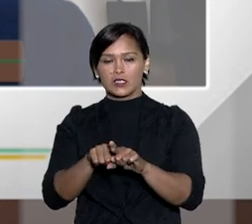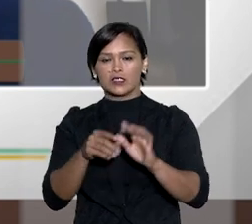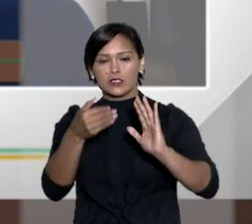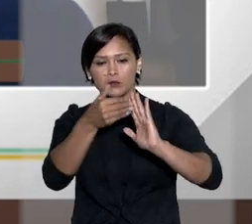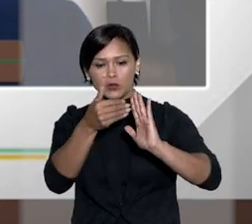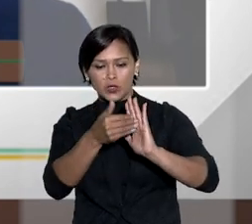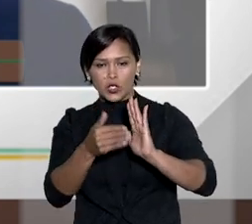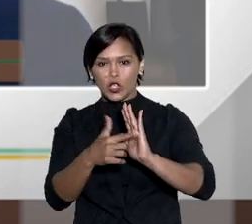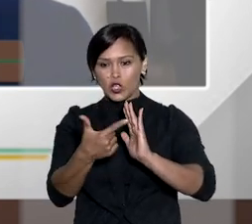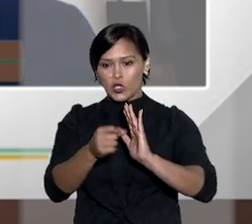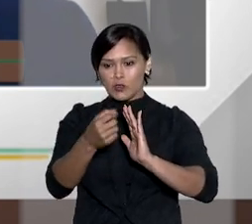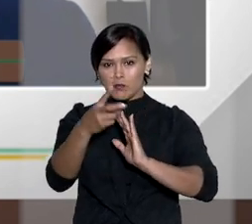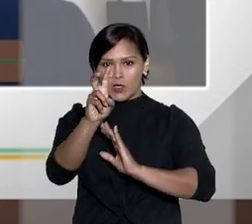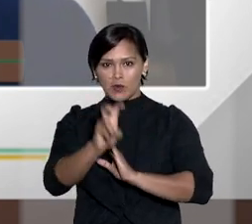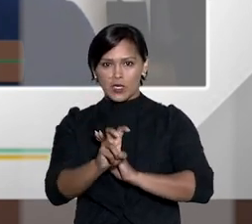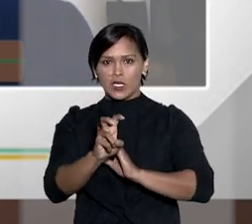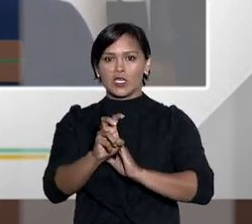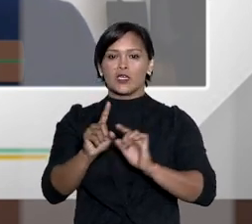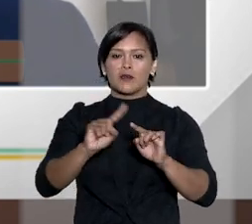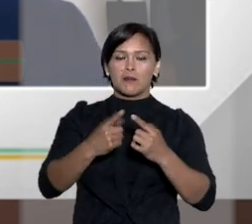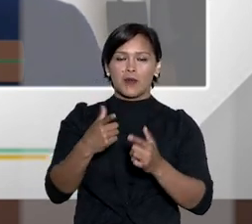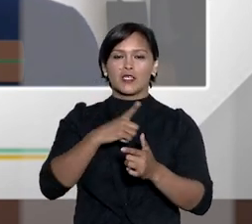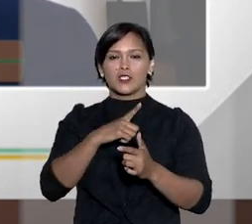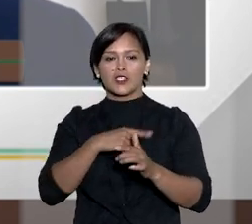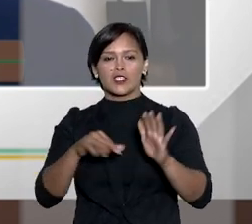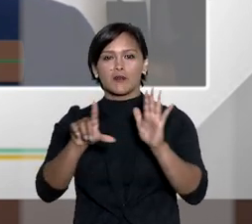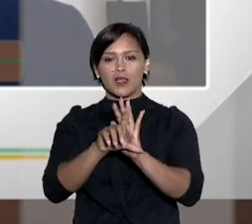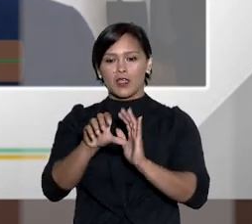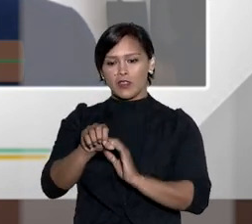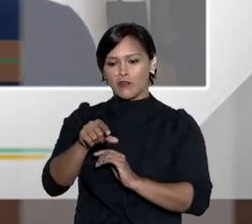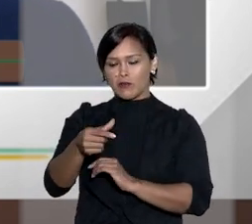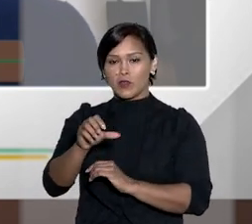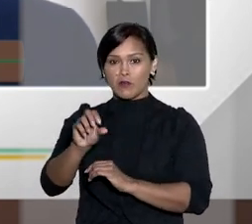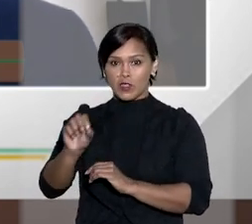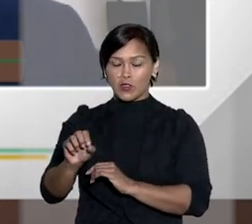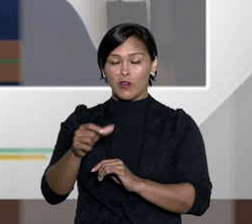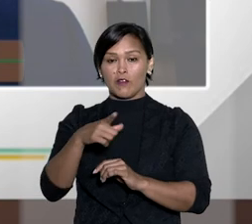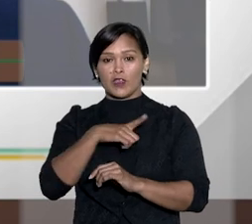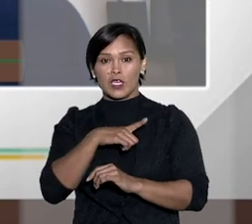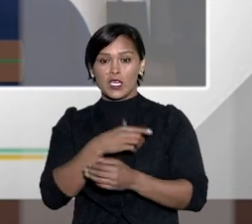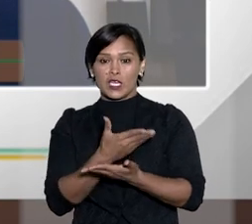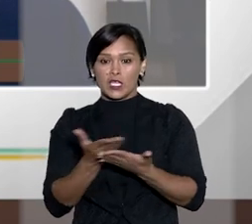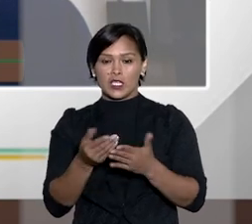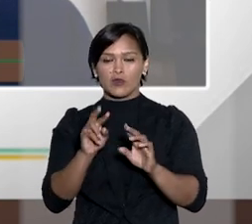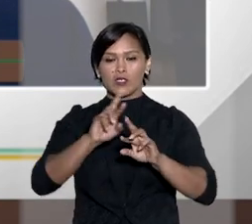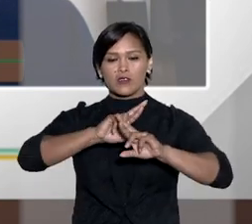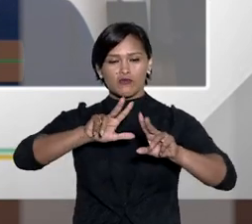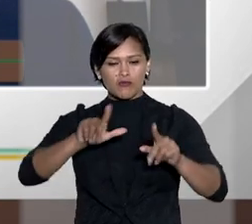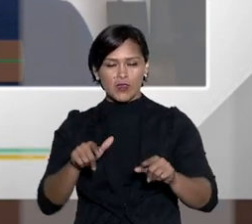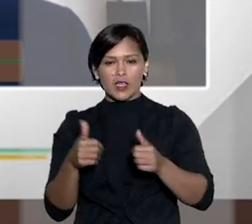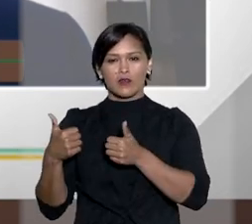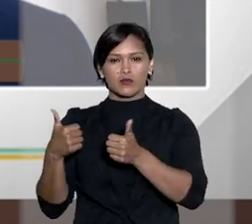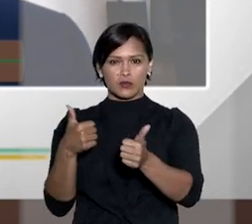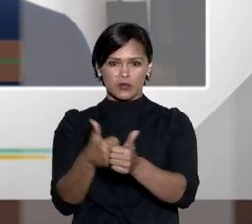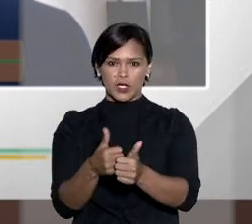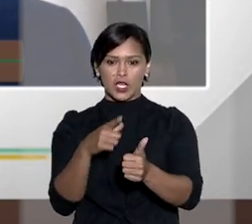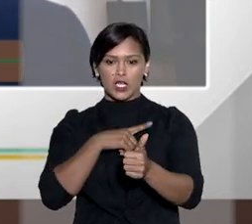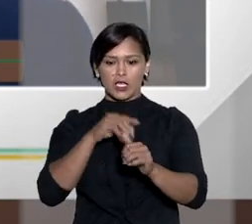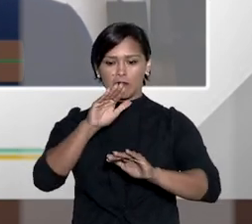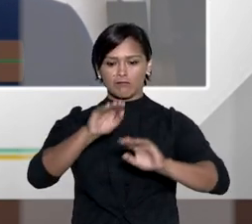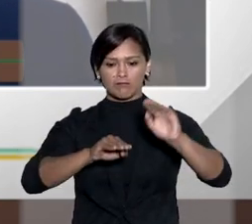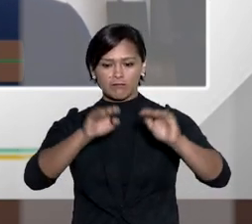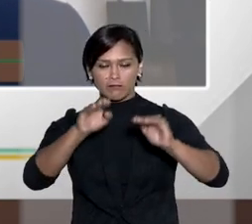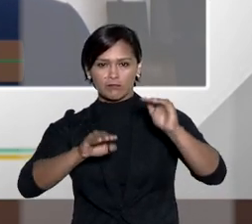73 tratou de 2015 não trata mas nós temos a lei 9099 então